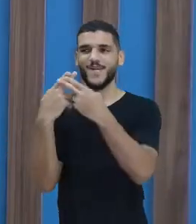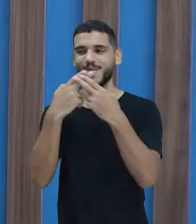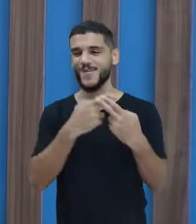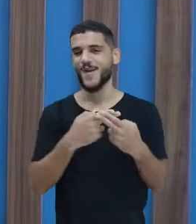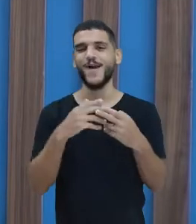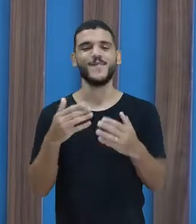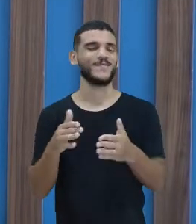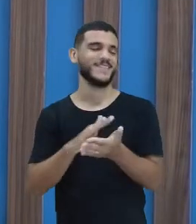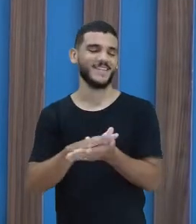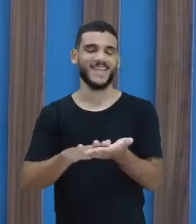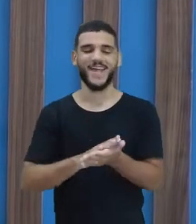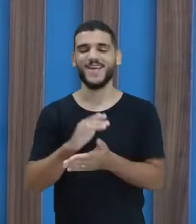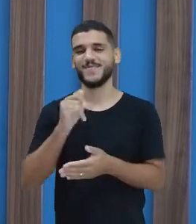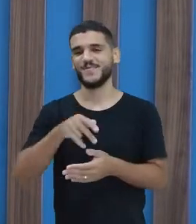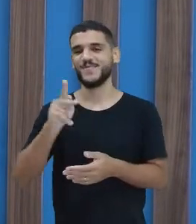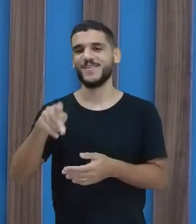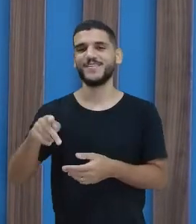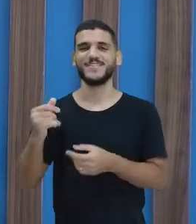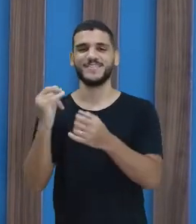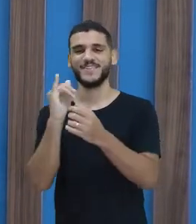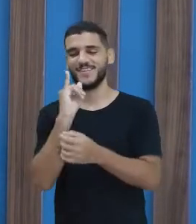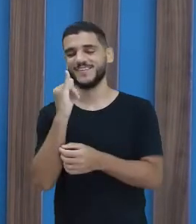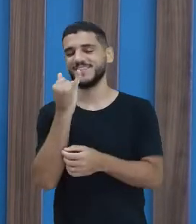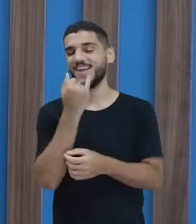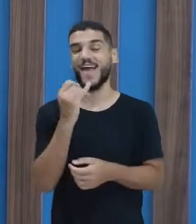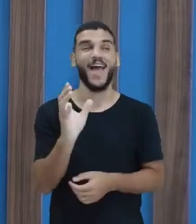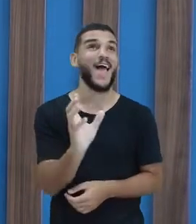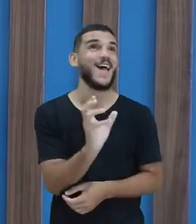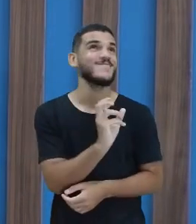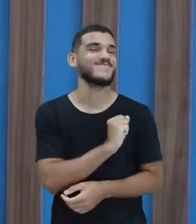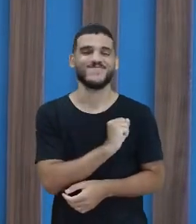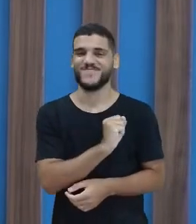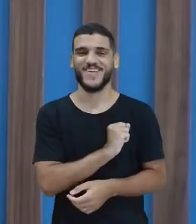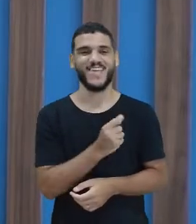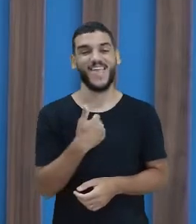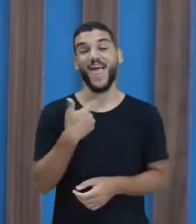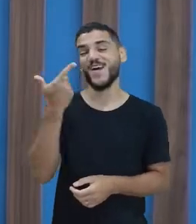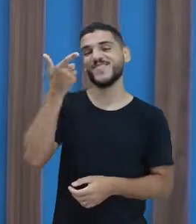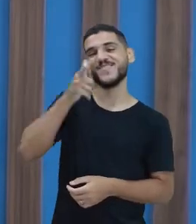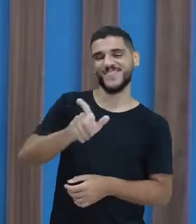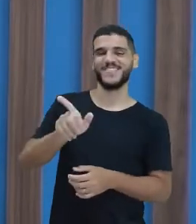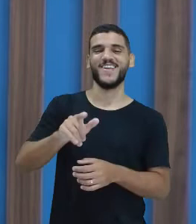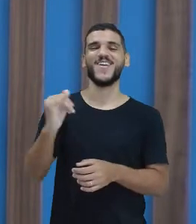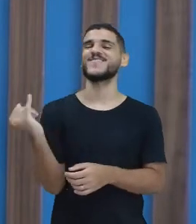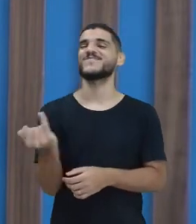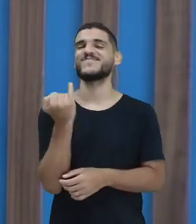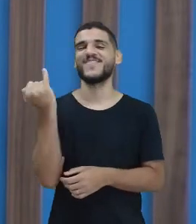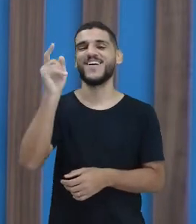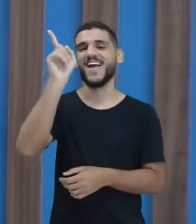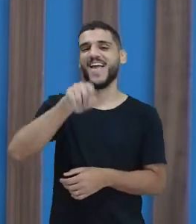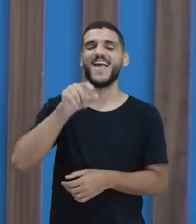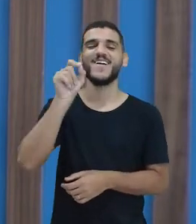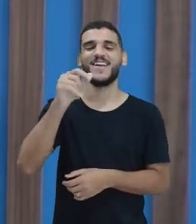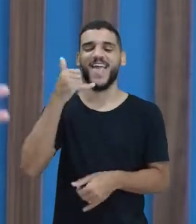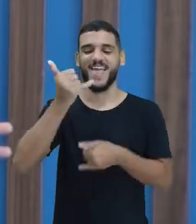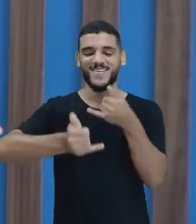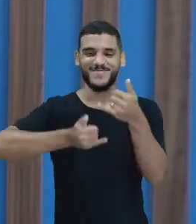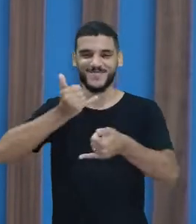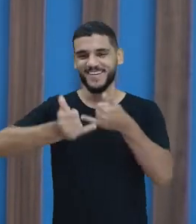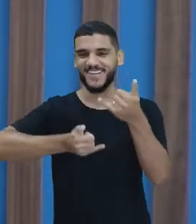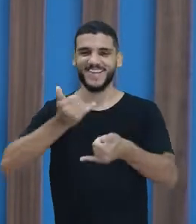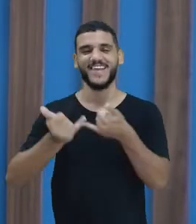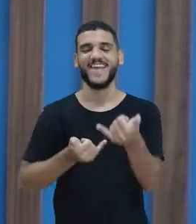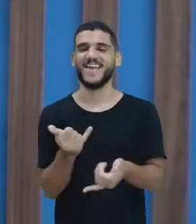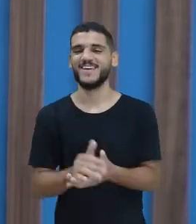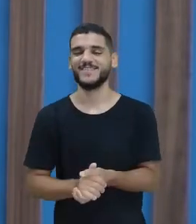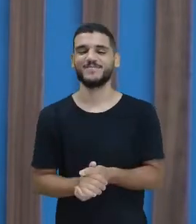Por nada, professora Josiane. Amei a aula de hoje, porque eu ganhei. Mas como eu disse, o importante é brincar,